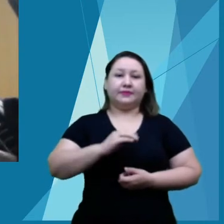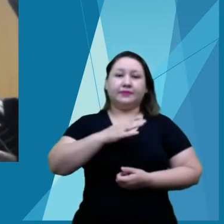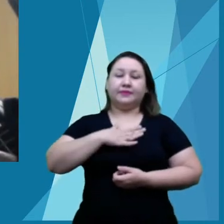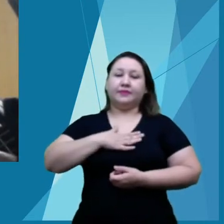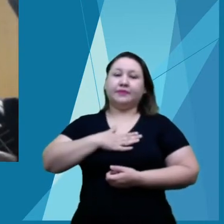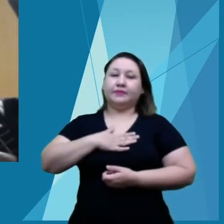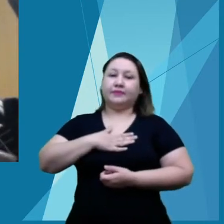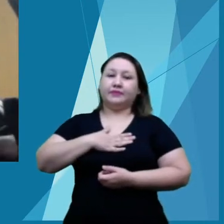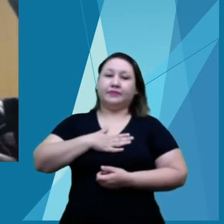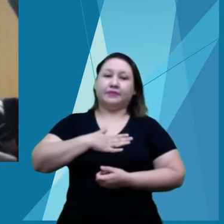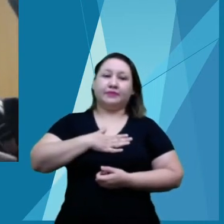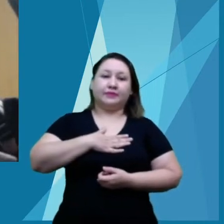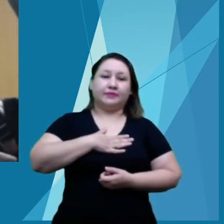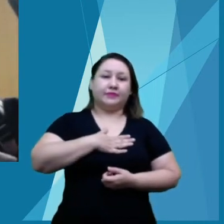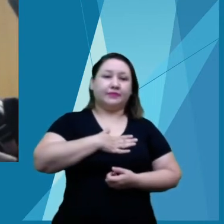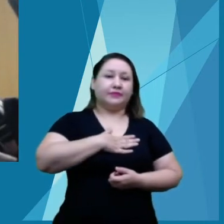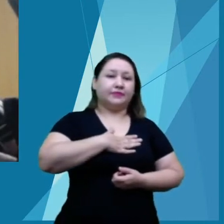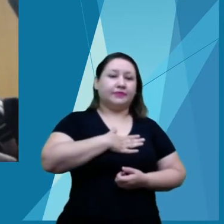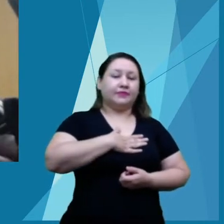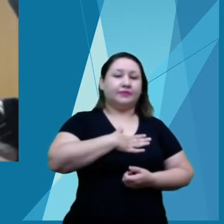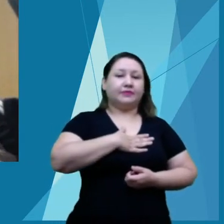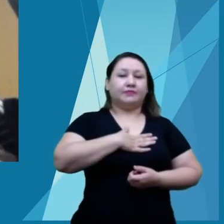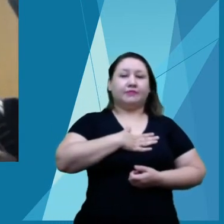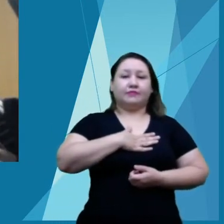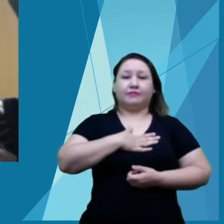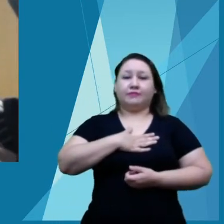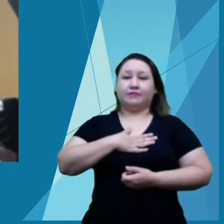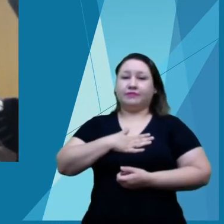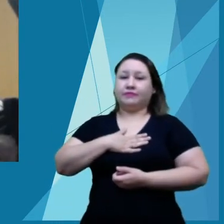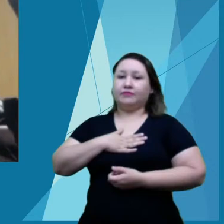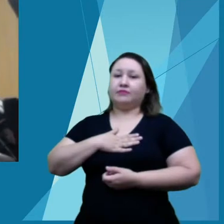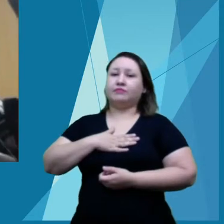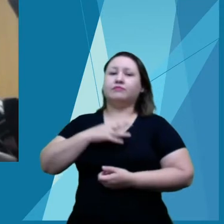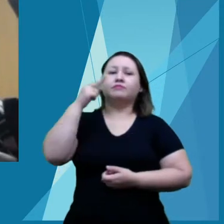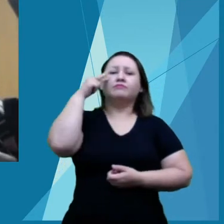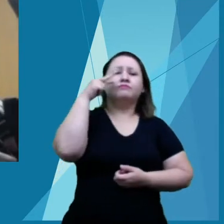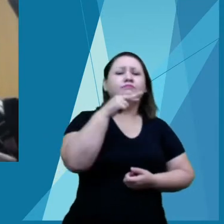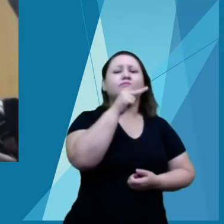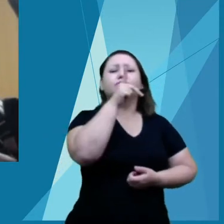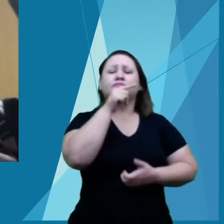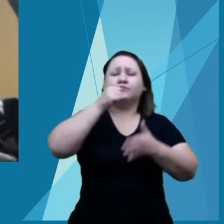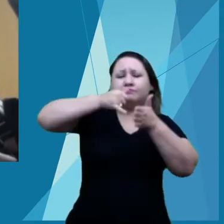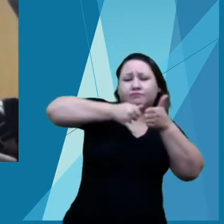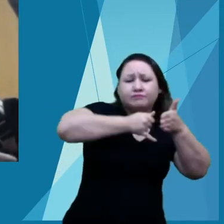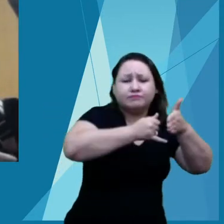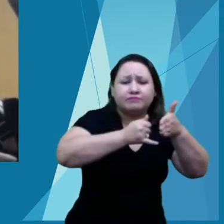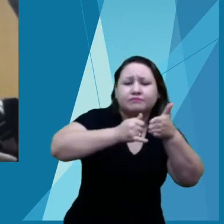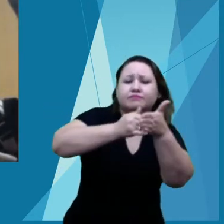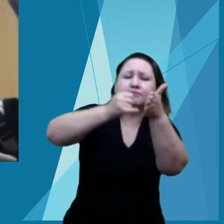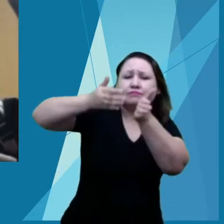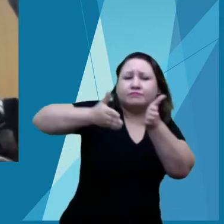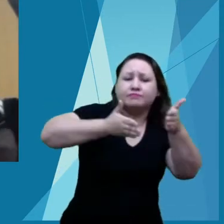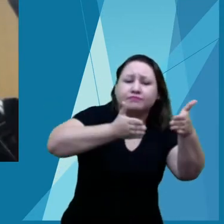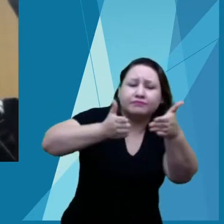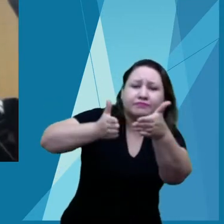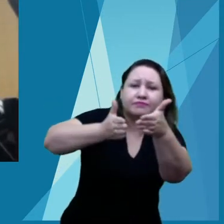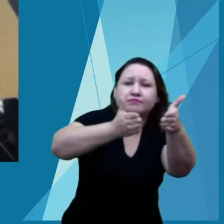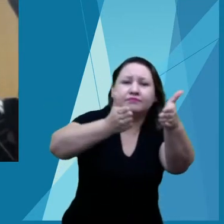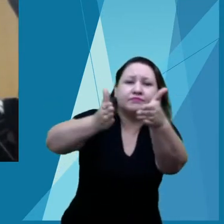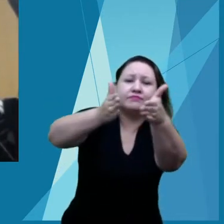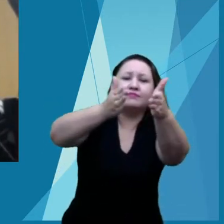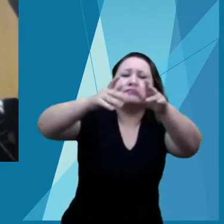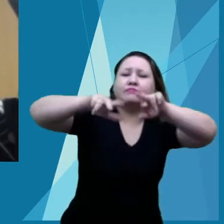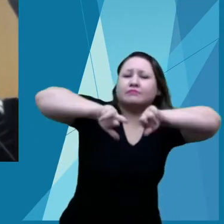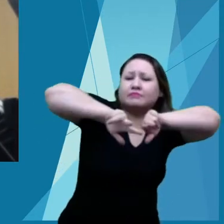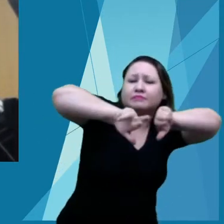cobrado, returbante, e o sol da liberdade em raios